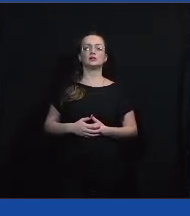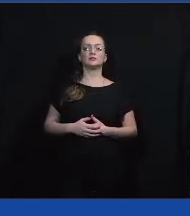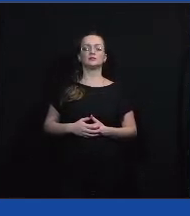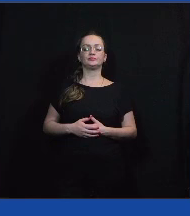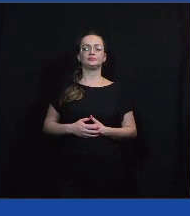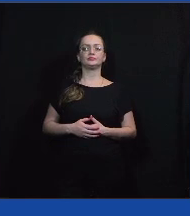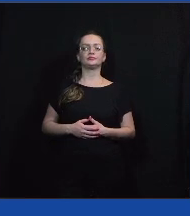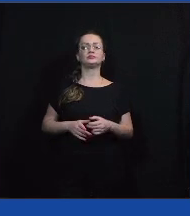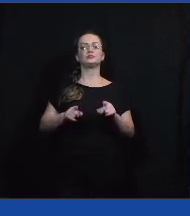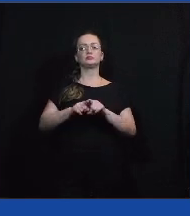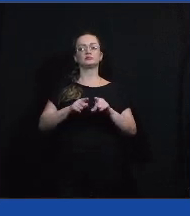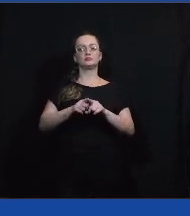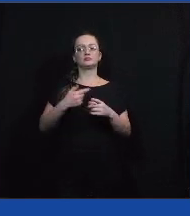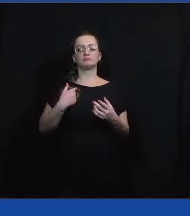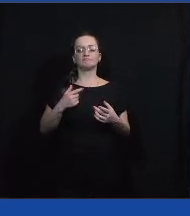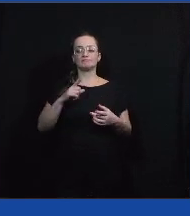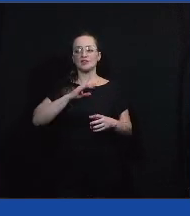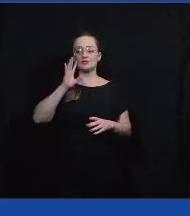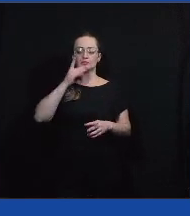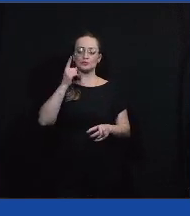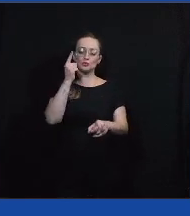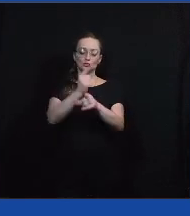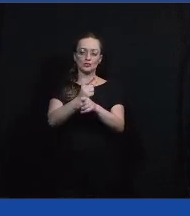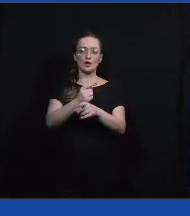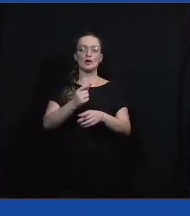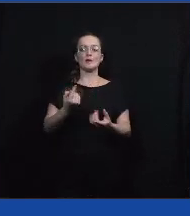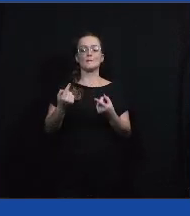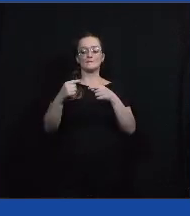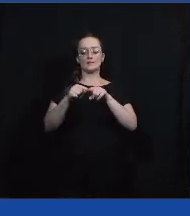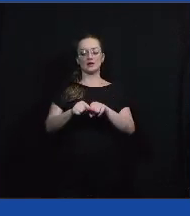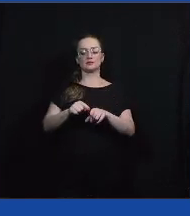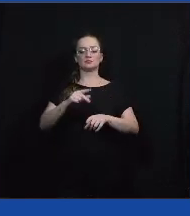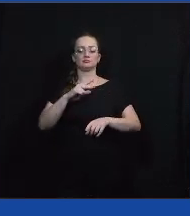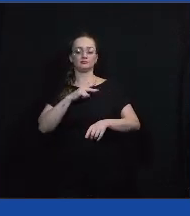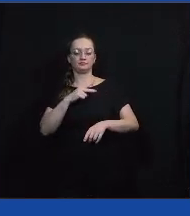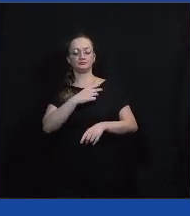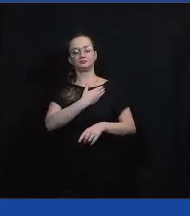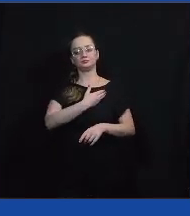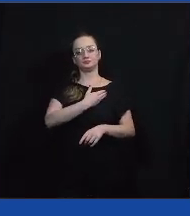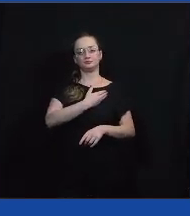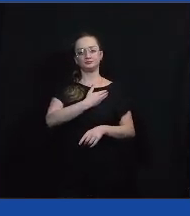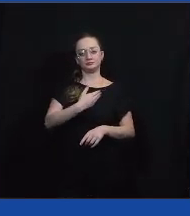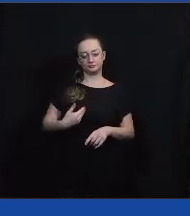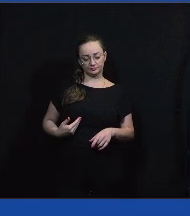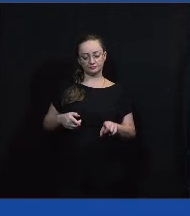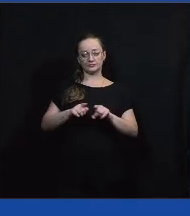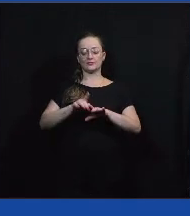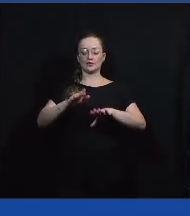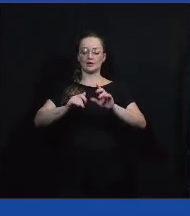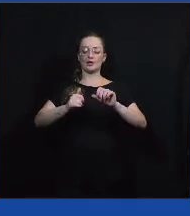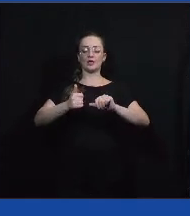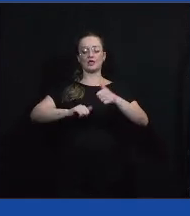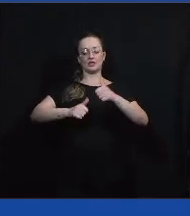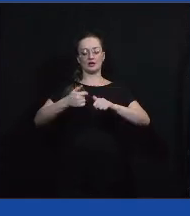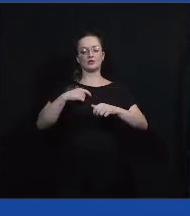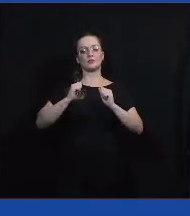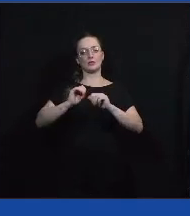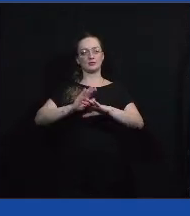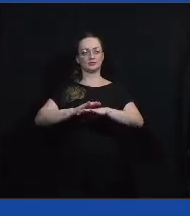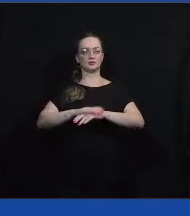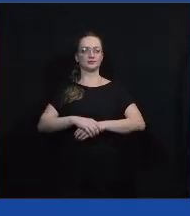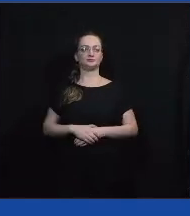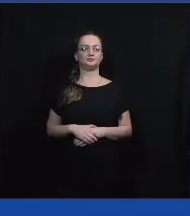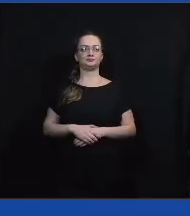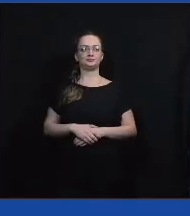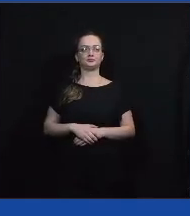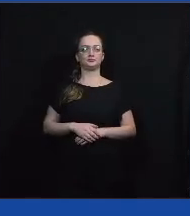e aí a gente chegou numa solução de uma parceria público-privada, mas dependendo do problema são análises que a gente pode ter aí. Mas é isso